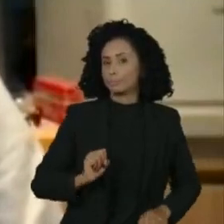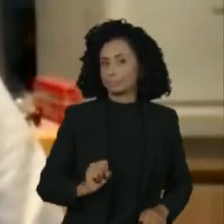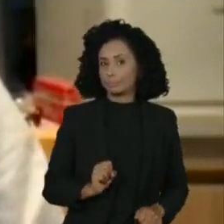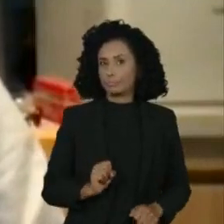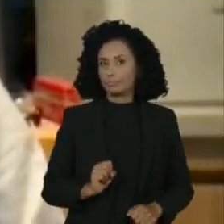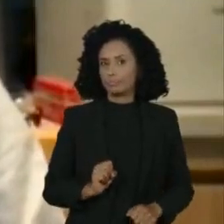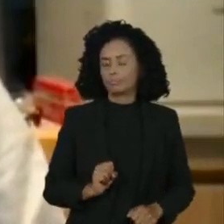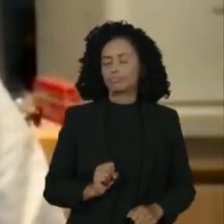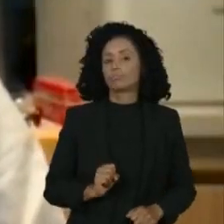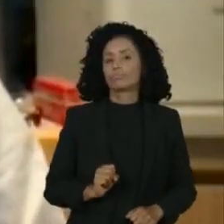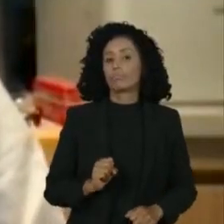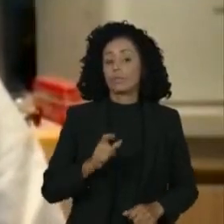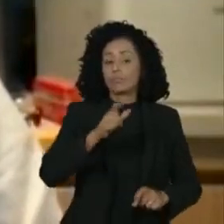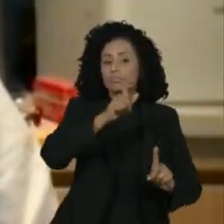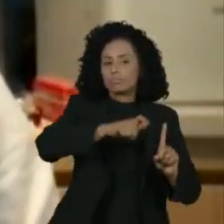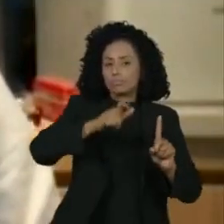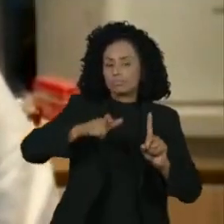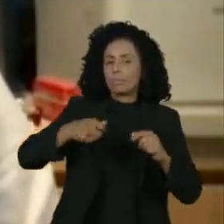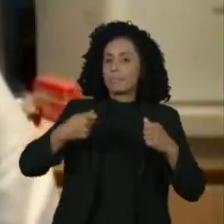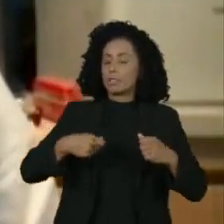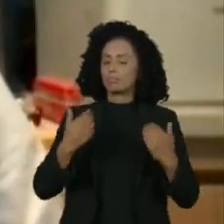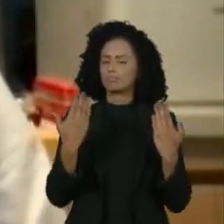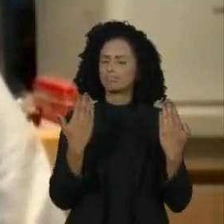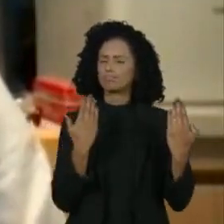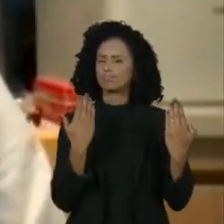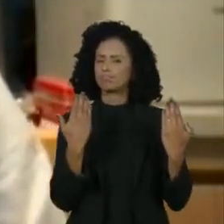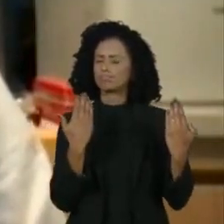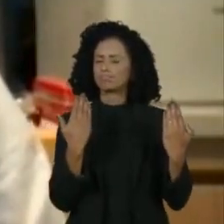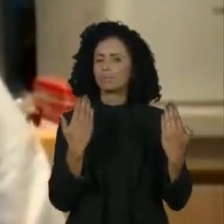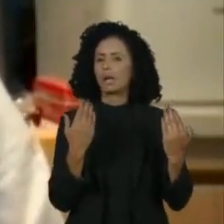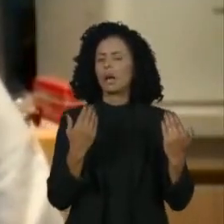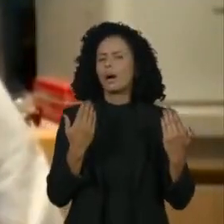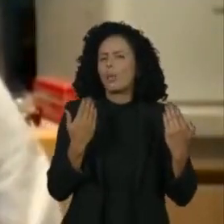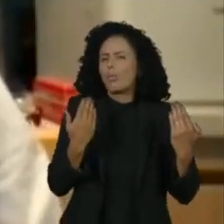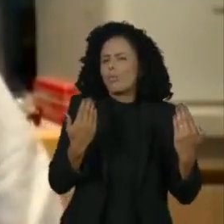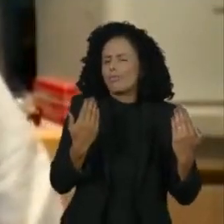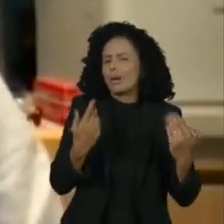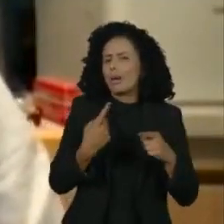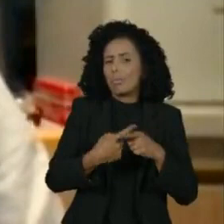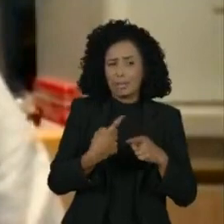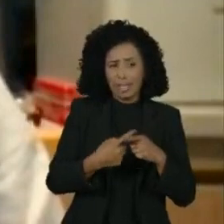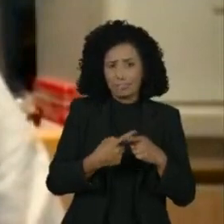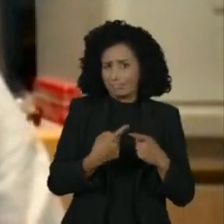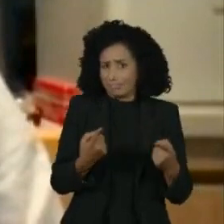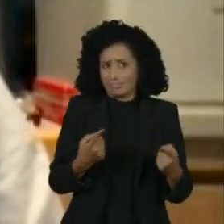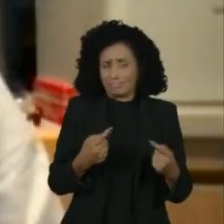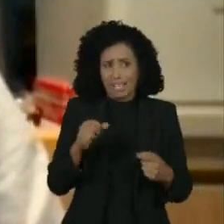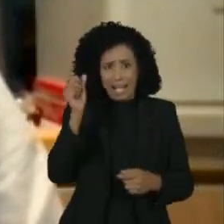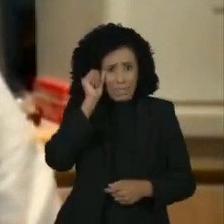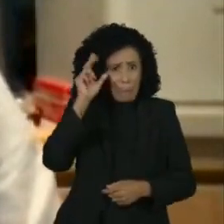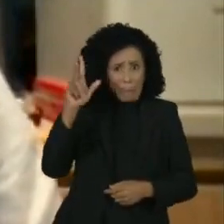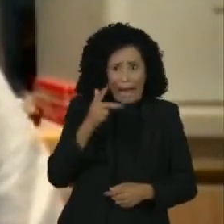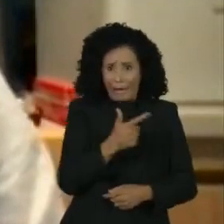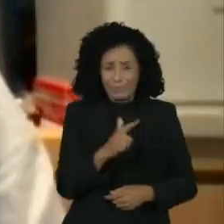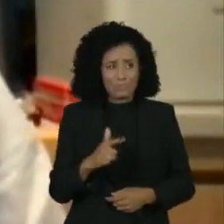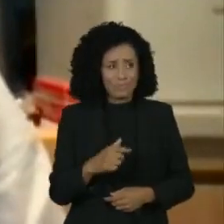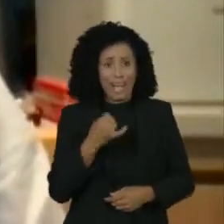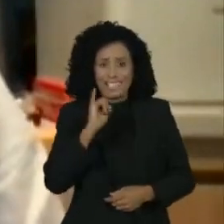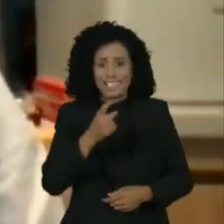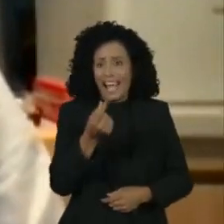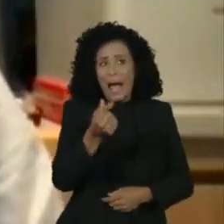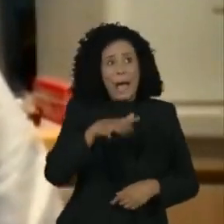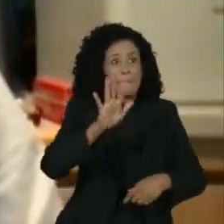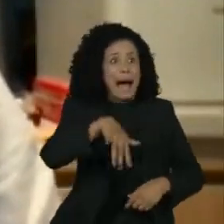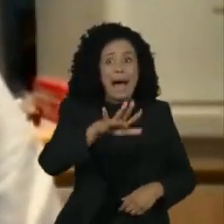Desconfie de tudo que é muito diferente. A gente não é mais esperto do que a média da humanidade para encontrar aquela promoção mágica com